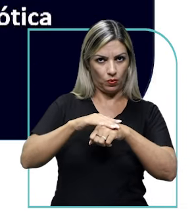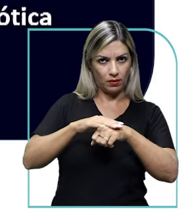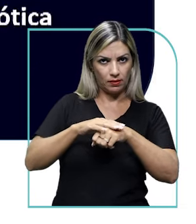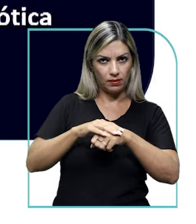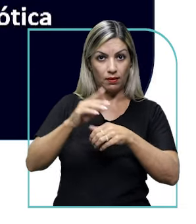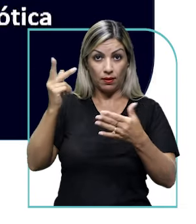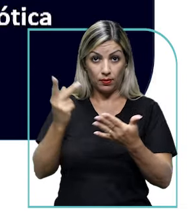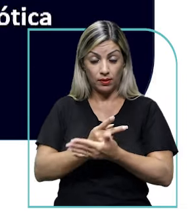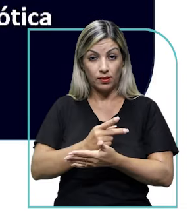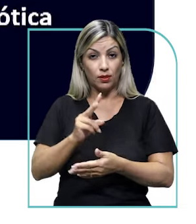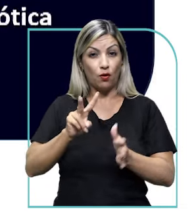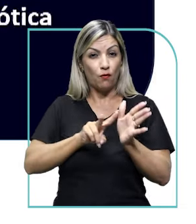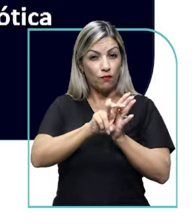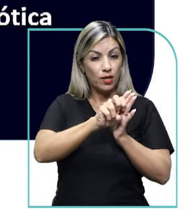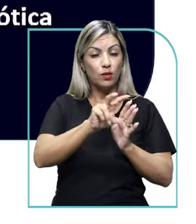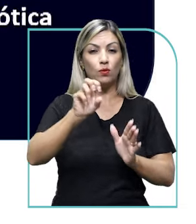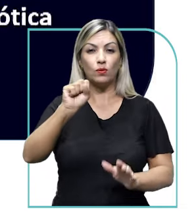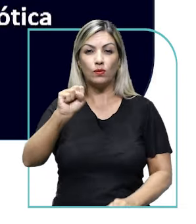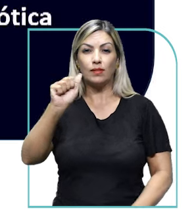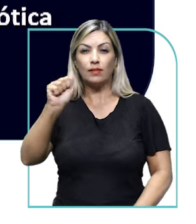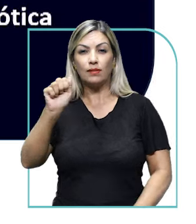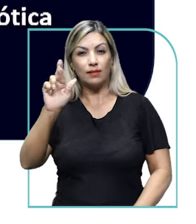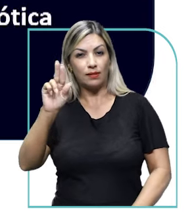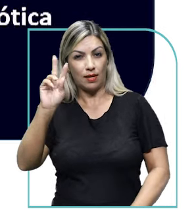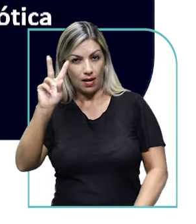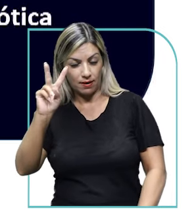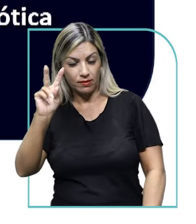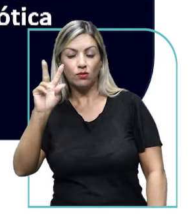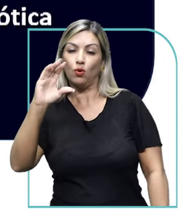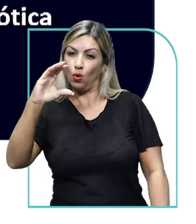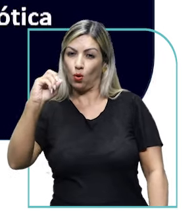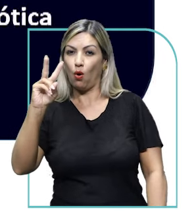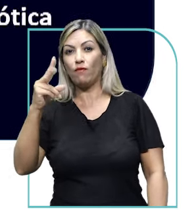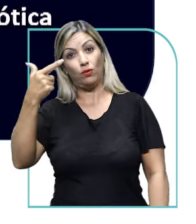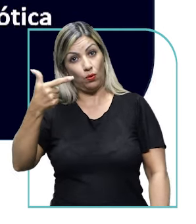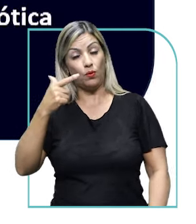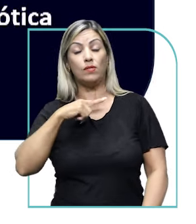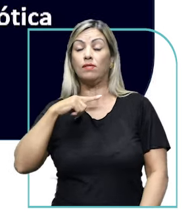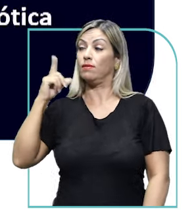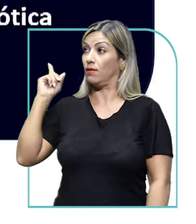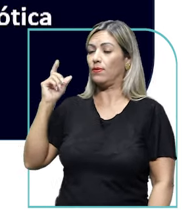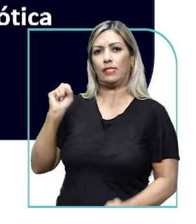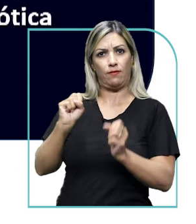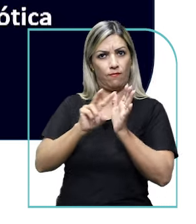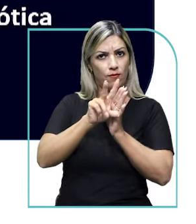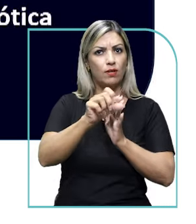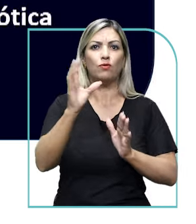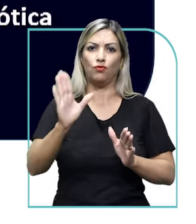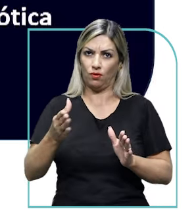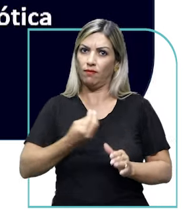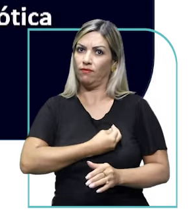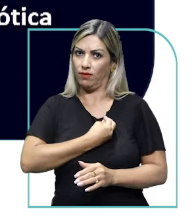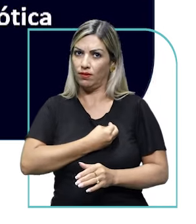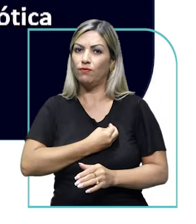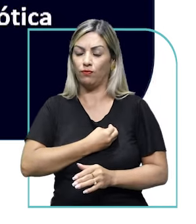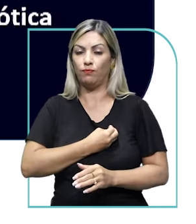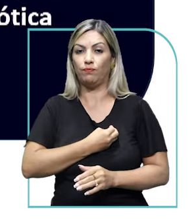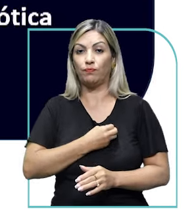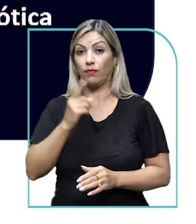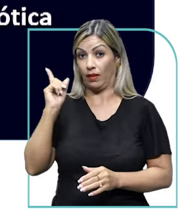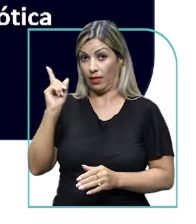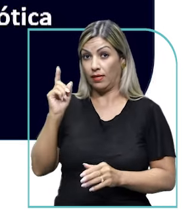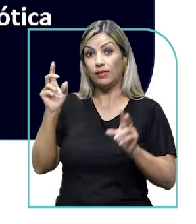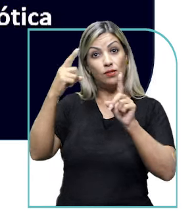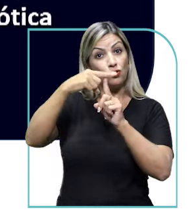causada pelo vírus SARS-CoV-2, que pertence à família dos coronavírus. Esse vírus já é existente, mas o SARS